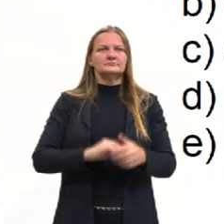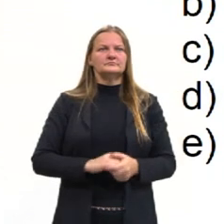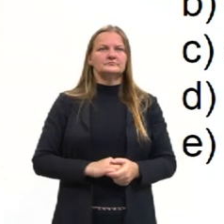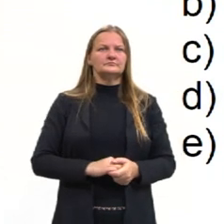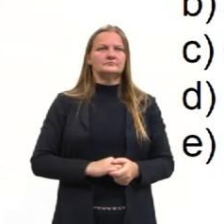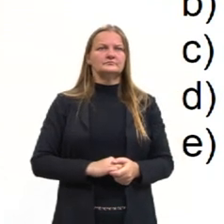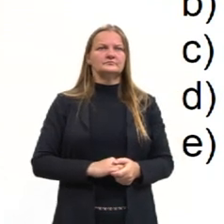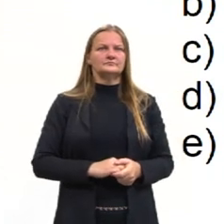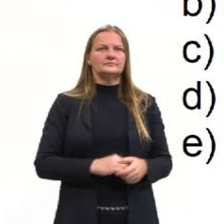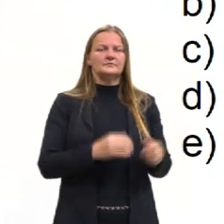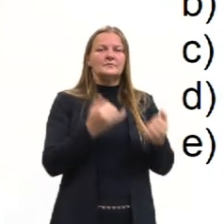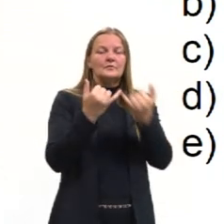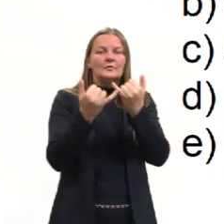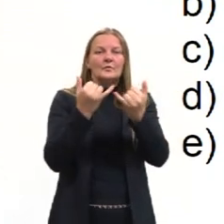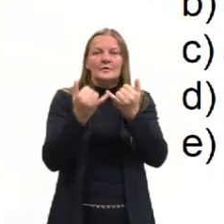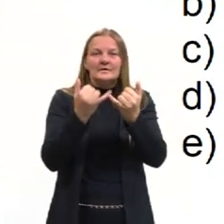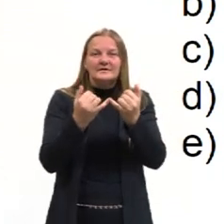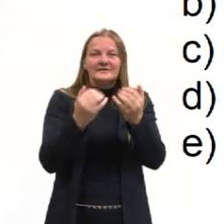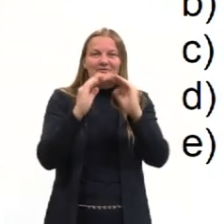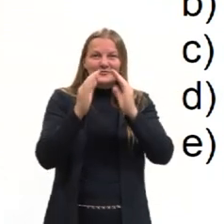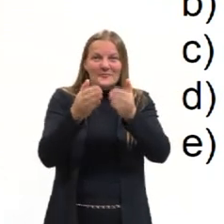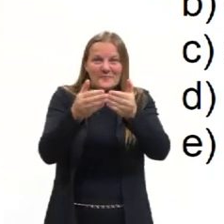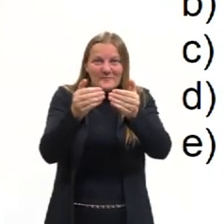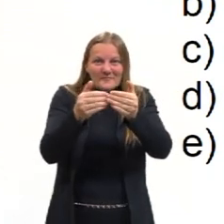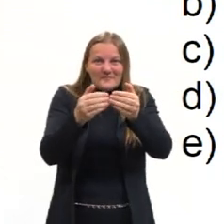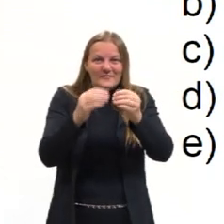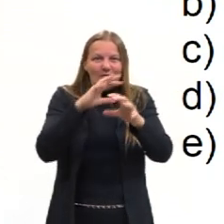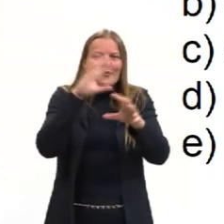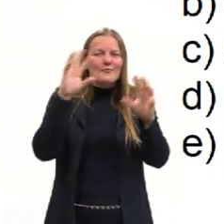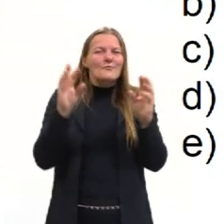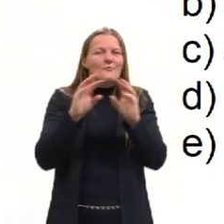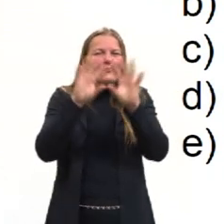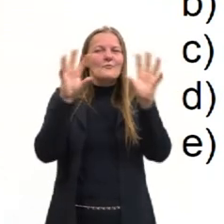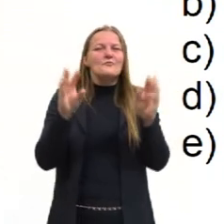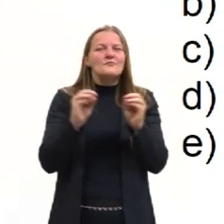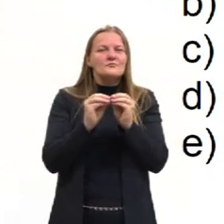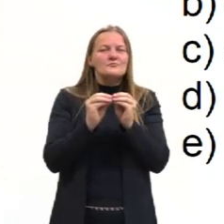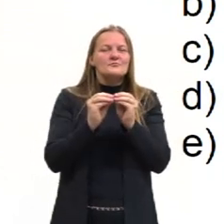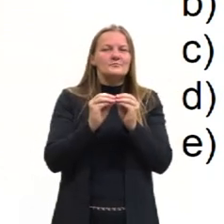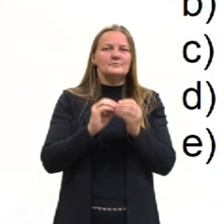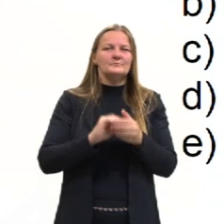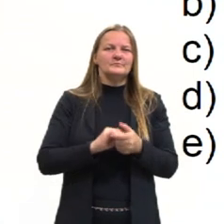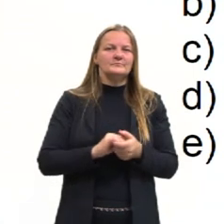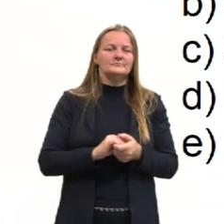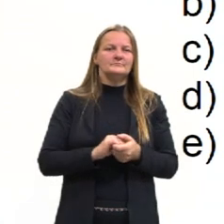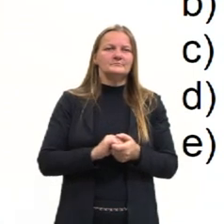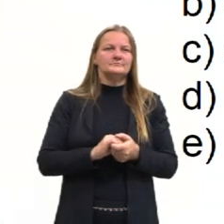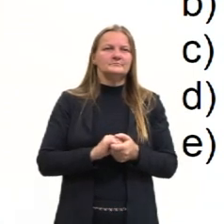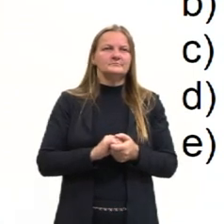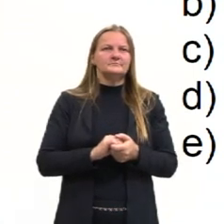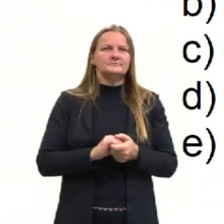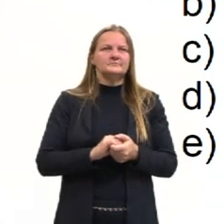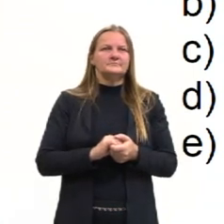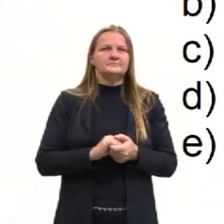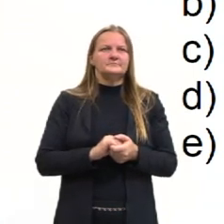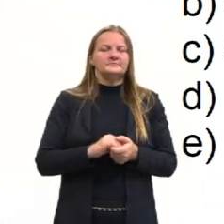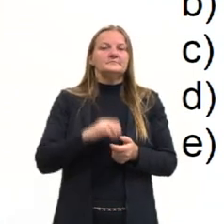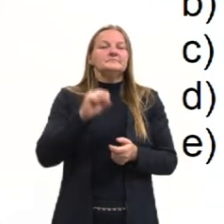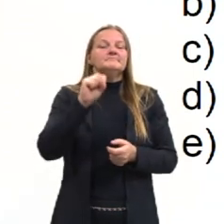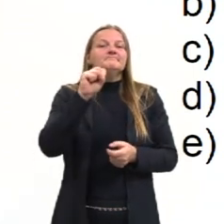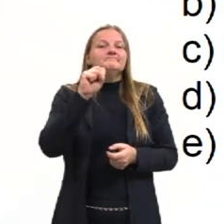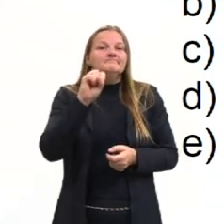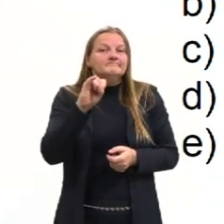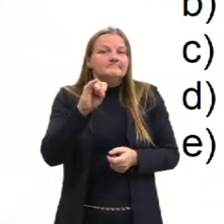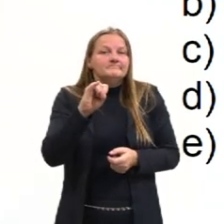Então, aqui o exercício nos conclui a pergunta dessa forma. Se, mais tarde, a